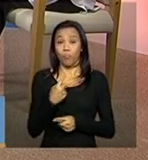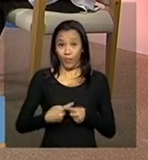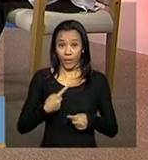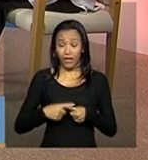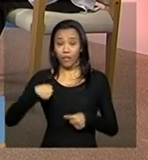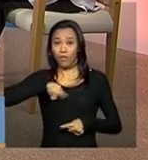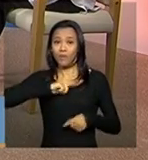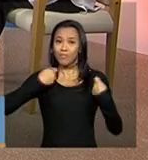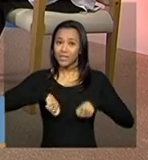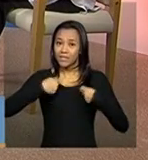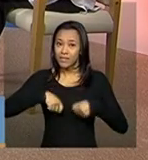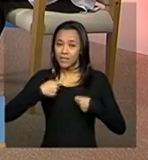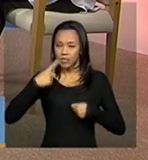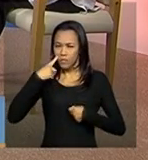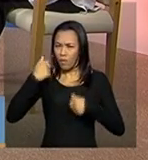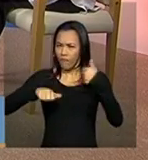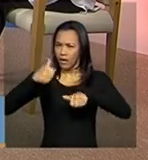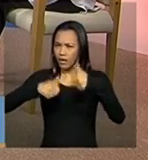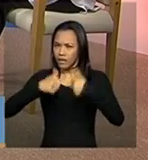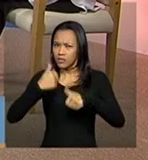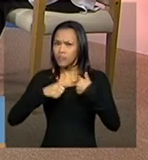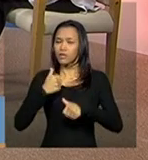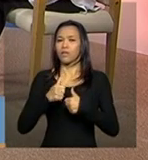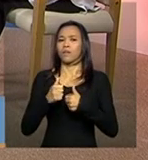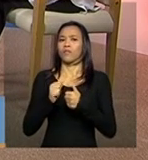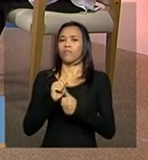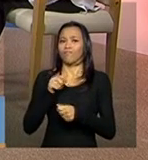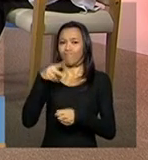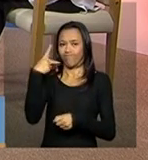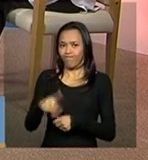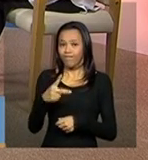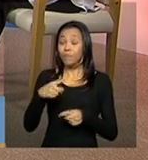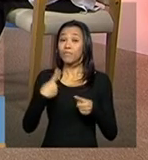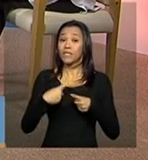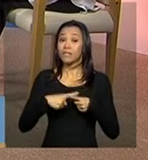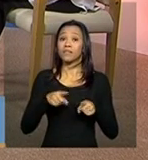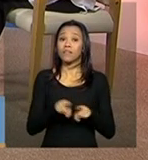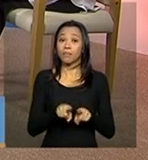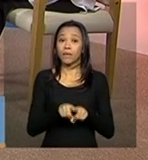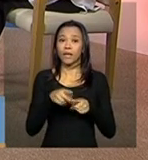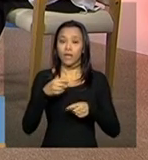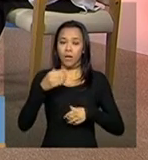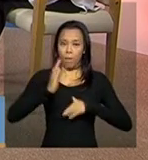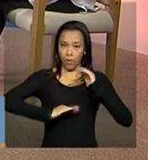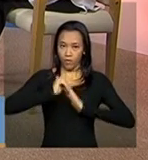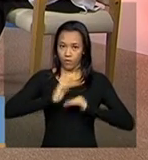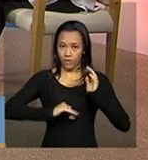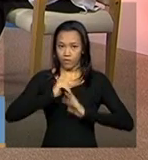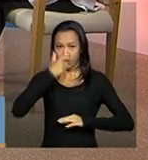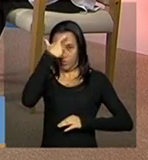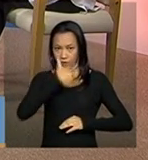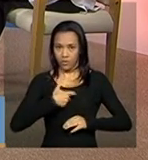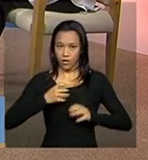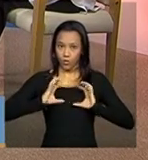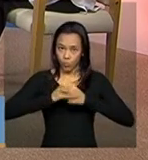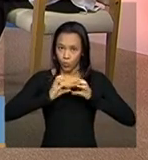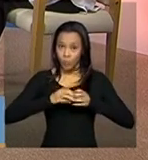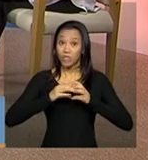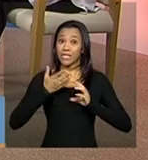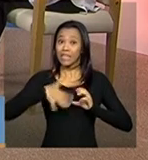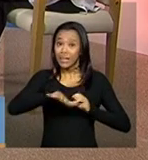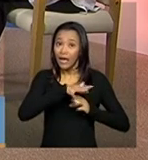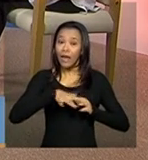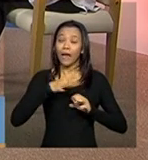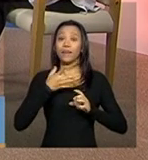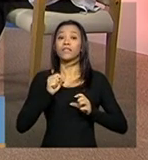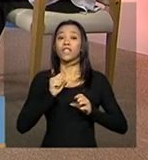precisa de uma análise da base de dados, e a gente precisa de uma equipe, que é a equipe técnica de informática do Ministério, que,